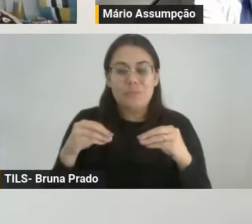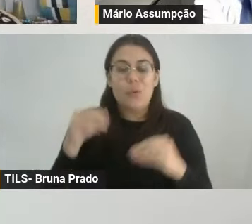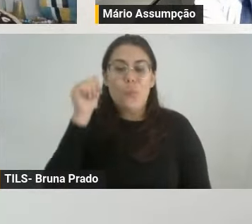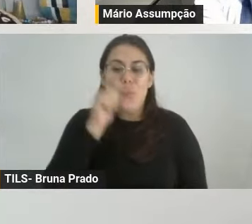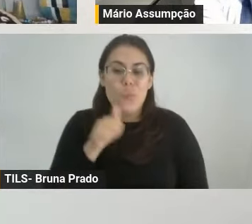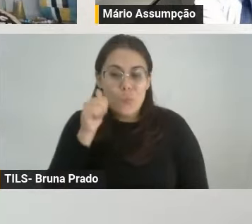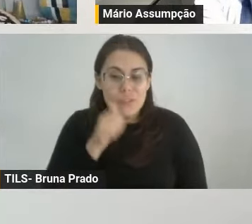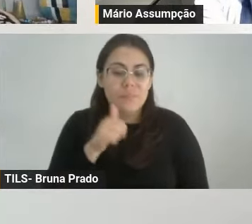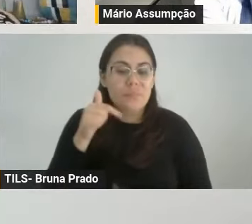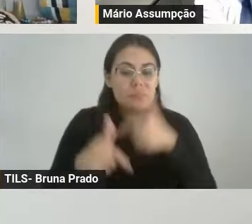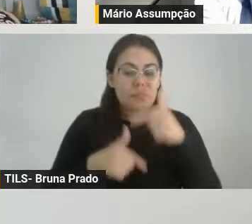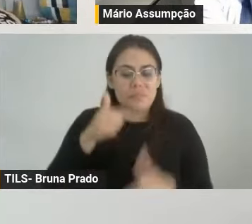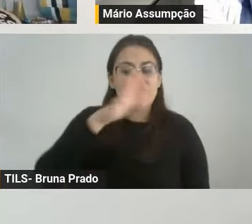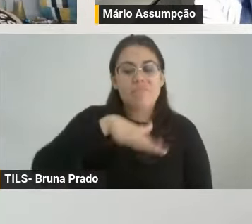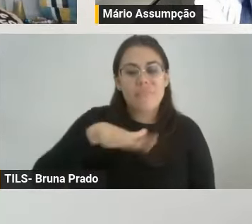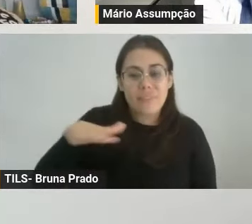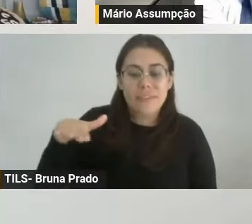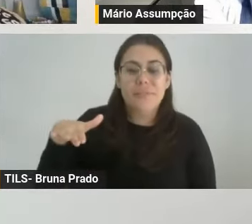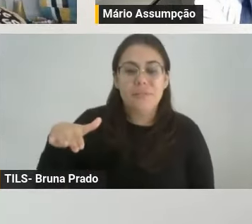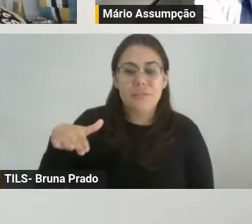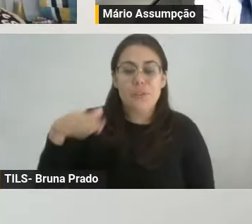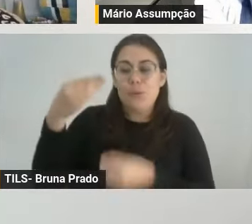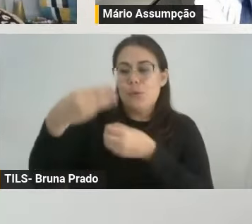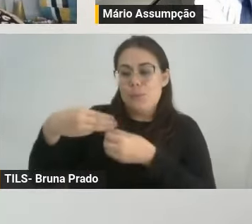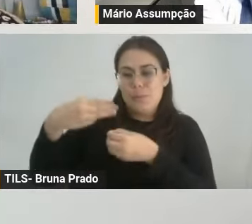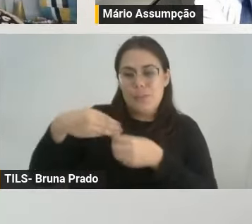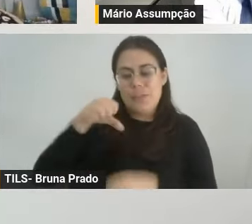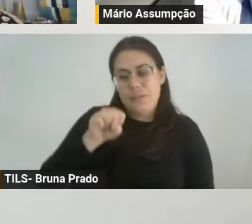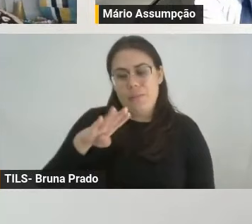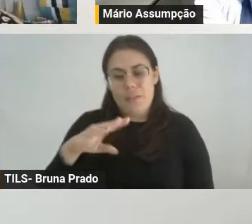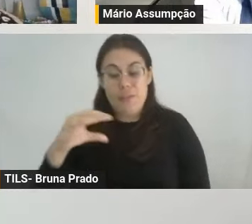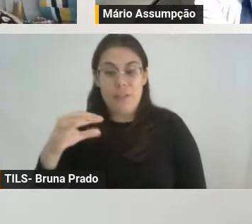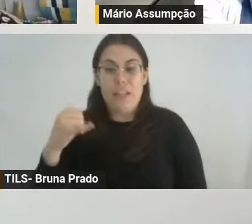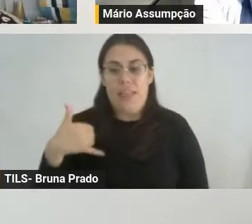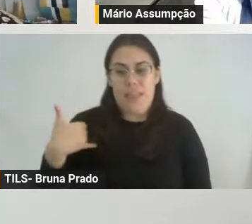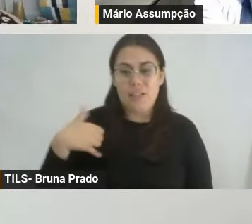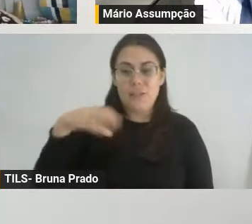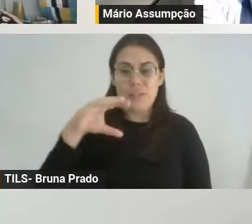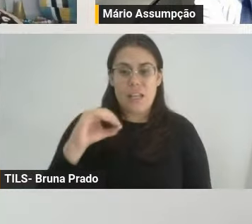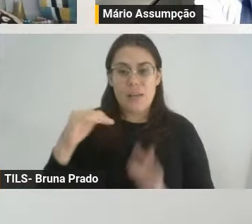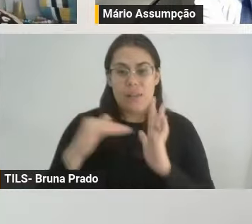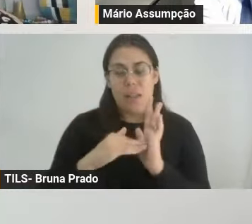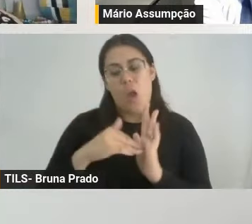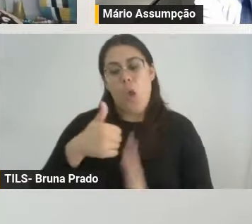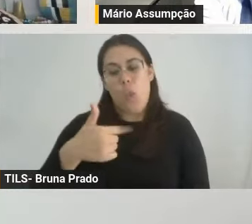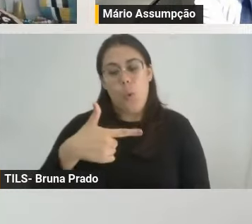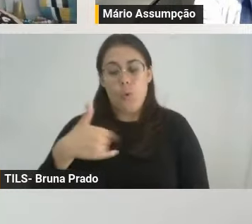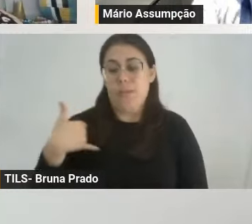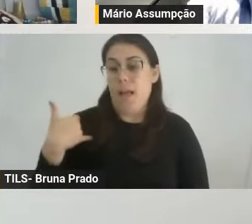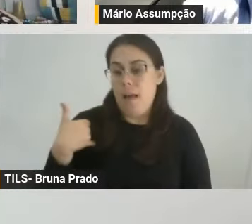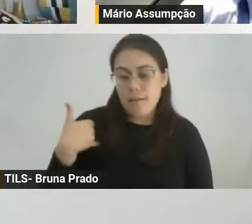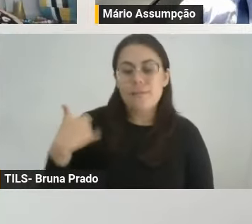trabalhamos com as crianças aqui no município, pequenas, de zero até 11, 12 anos, é a nossa faixa etária, nós aqui